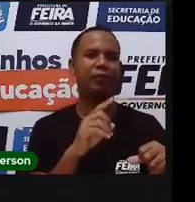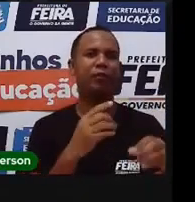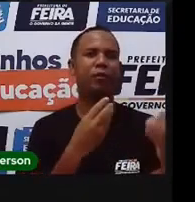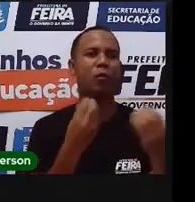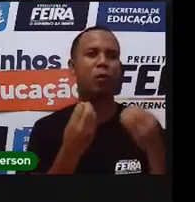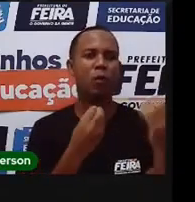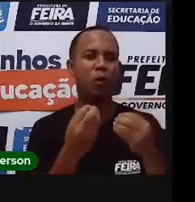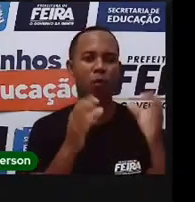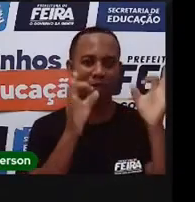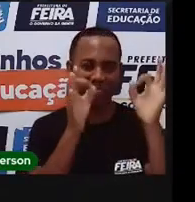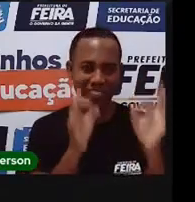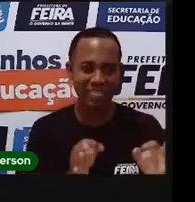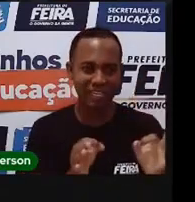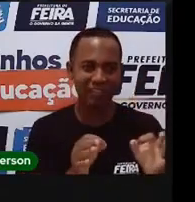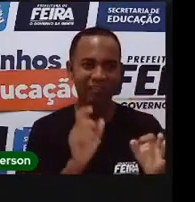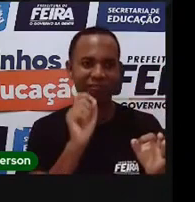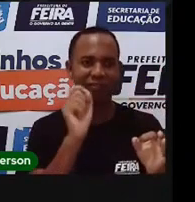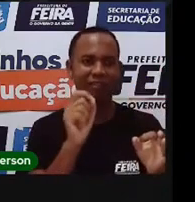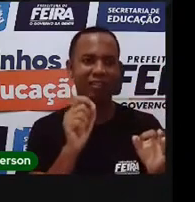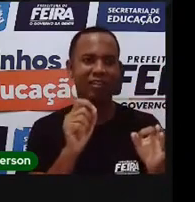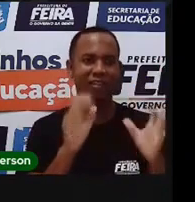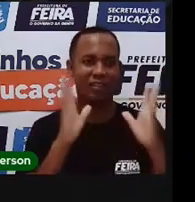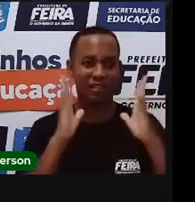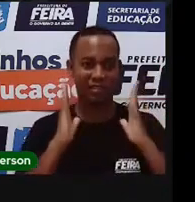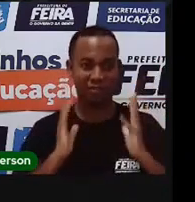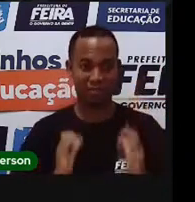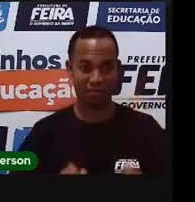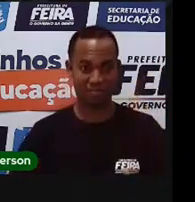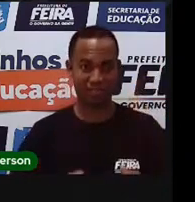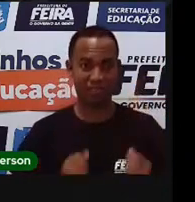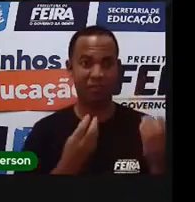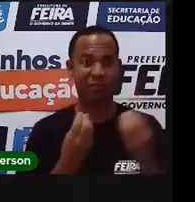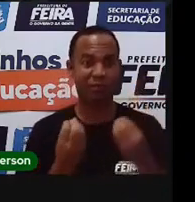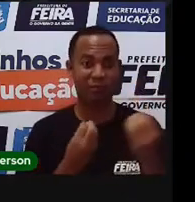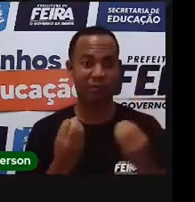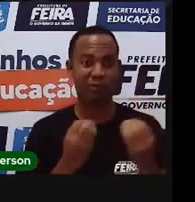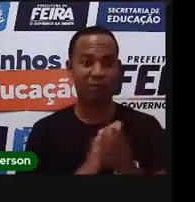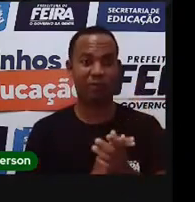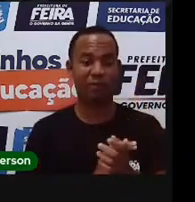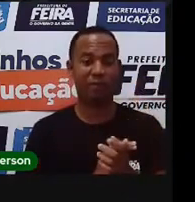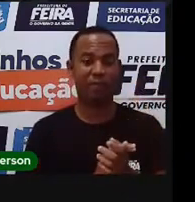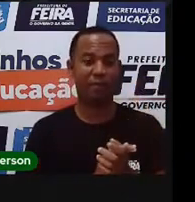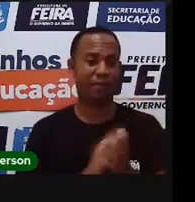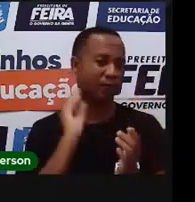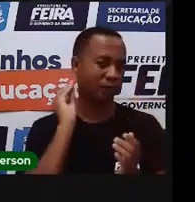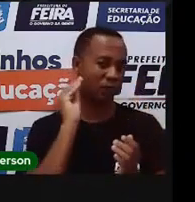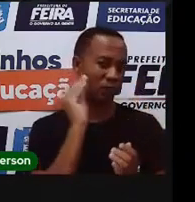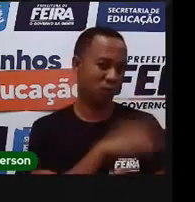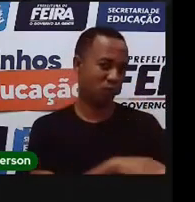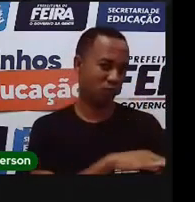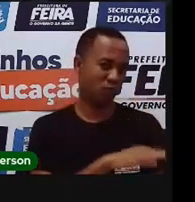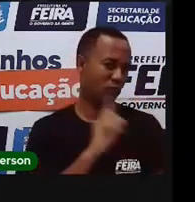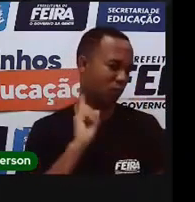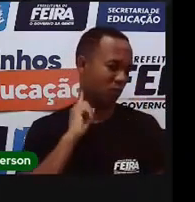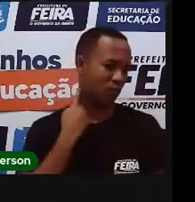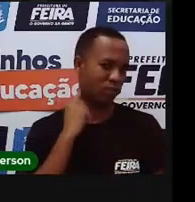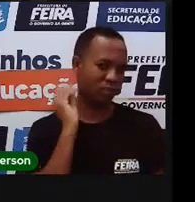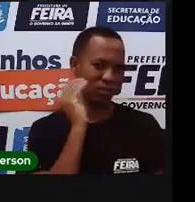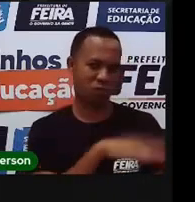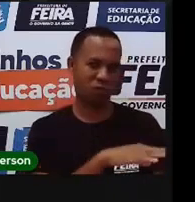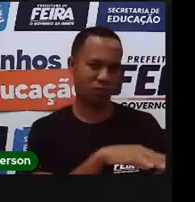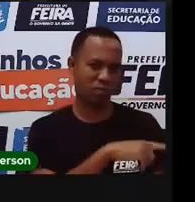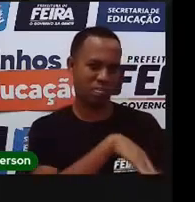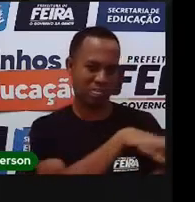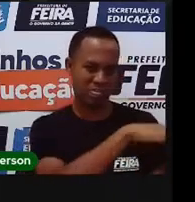Então, o certo é jogar lixo no rio? Não, gente. O certo é jogar lixo no chão? Não. Quando eu tô lá na minha